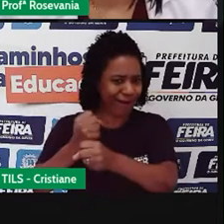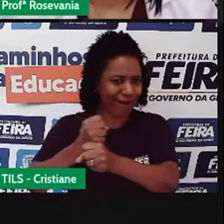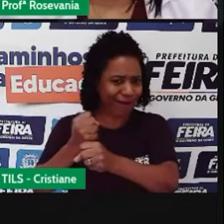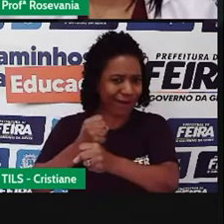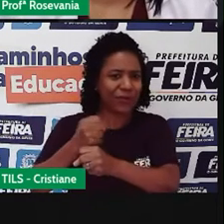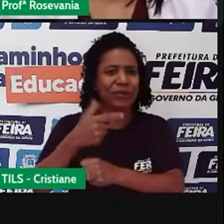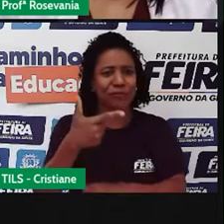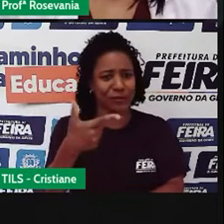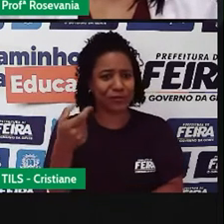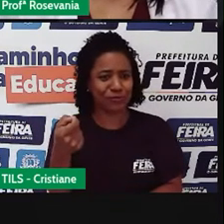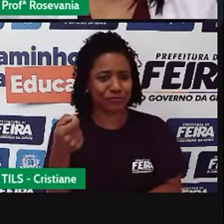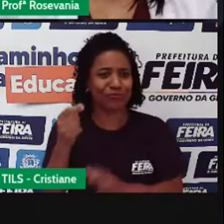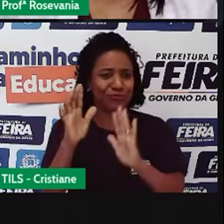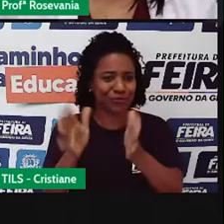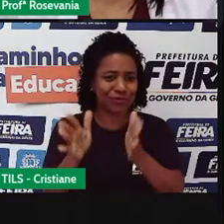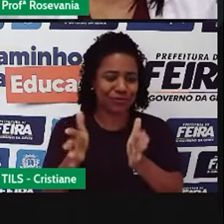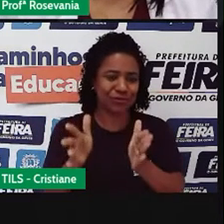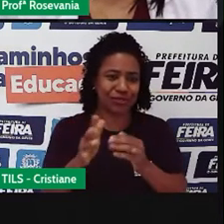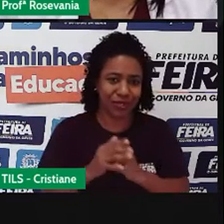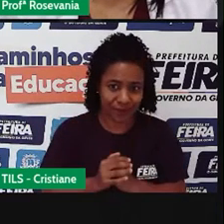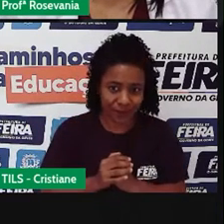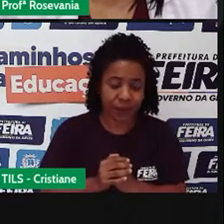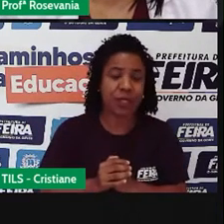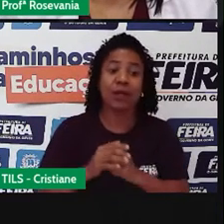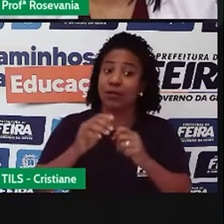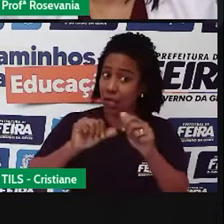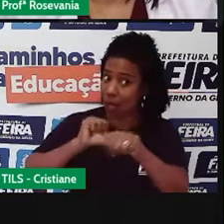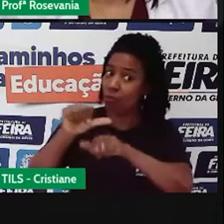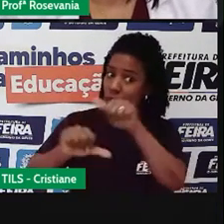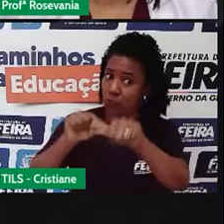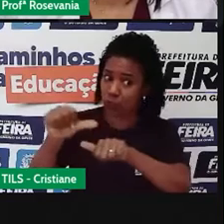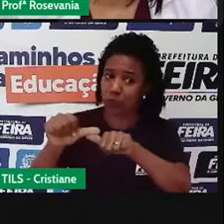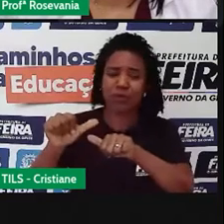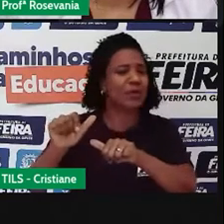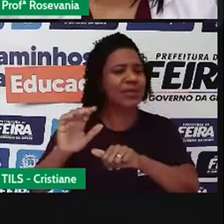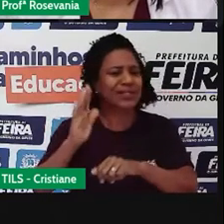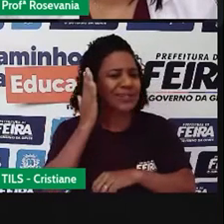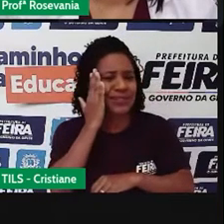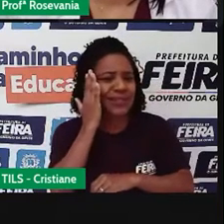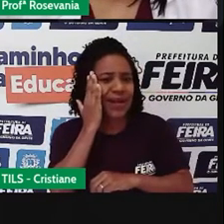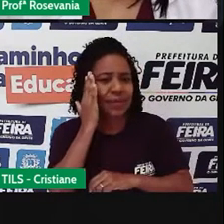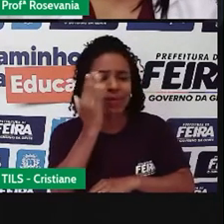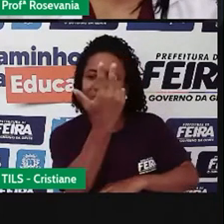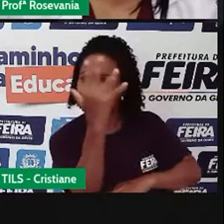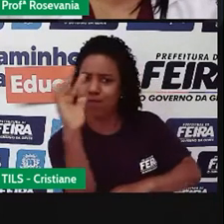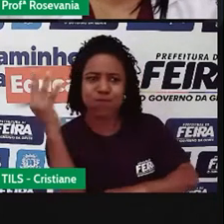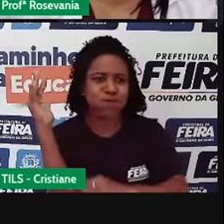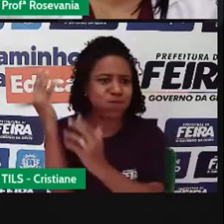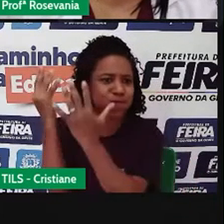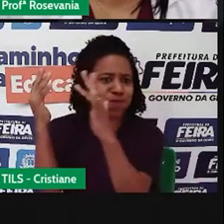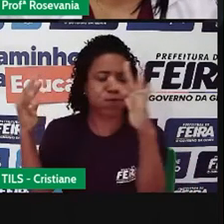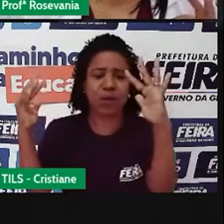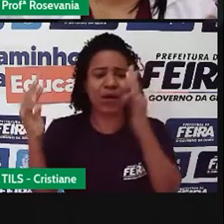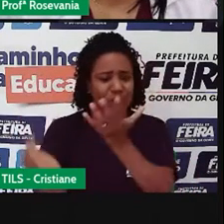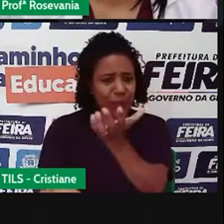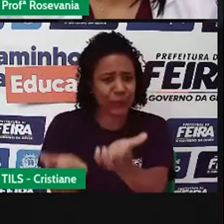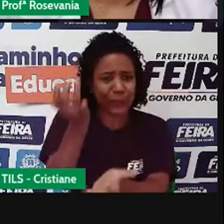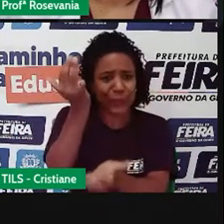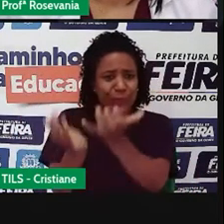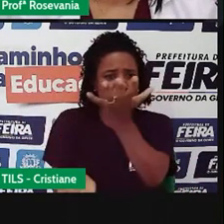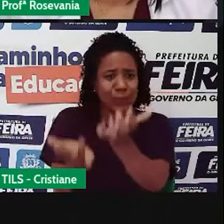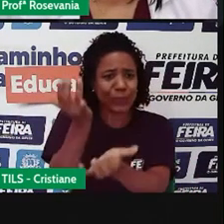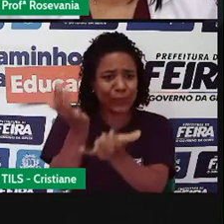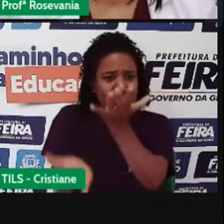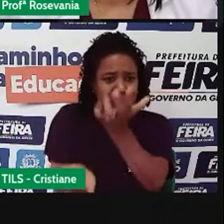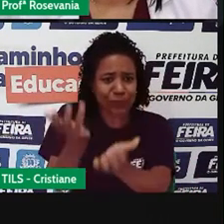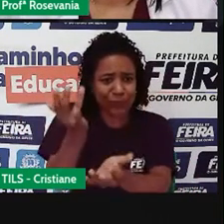muitas queimadas aqui nessa região do Cerrado e aqui nessa região da Amazônia. Então, a gente percebe que aqui vai ter muito